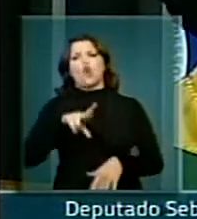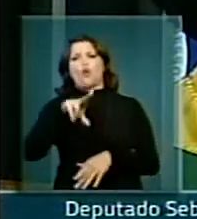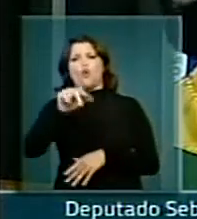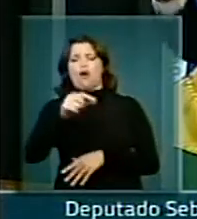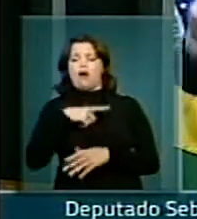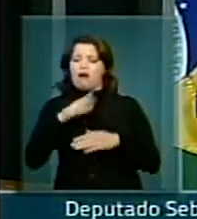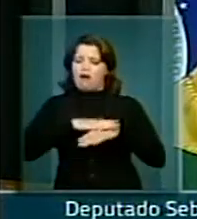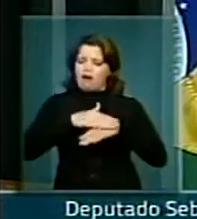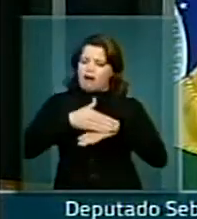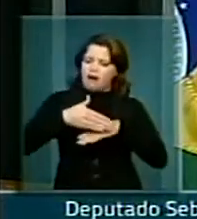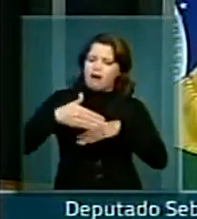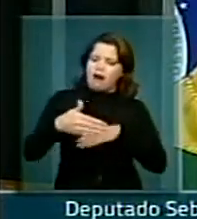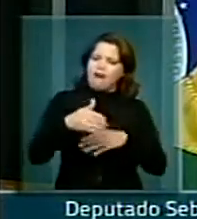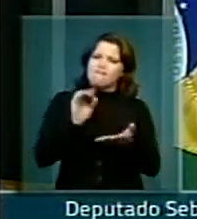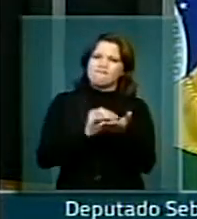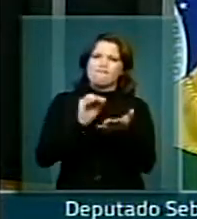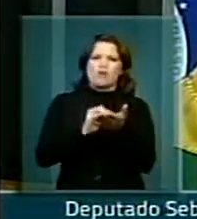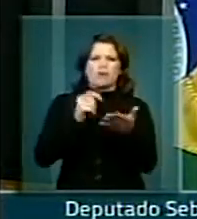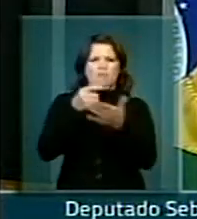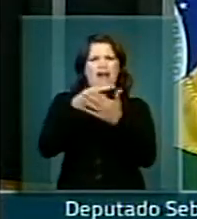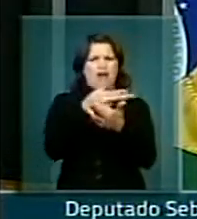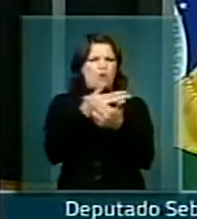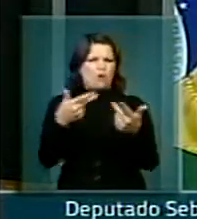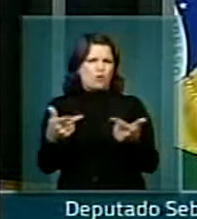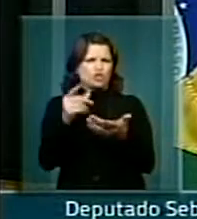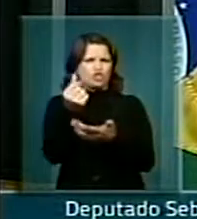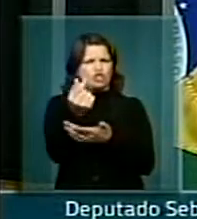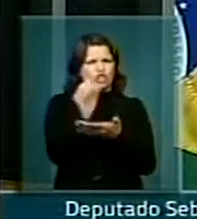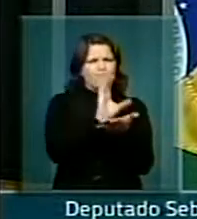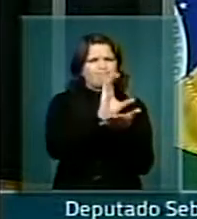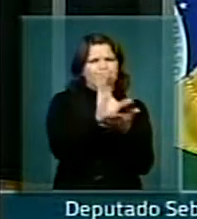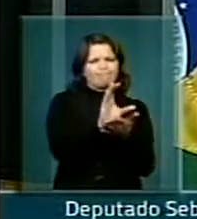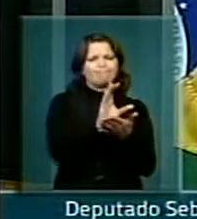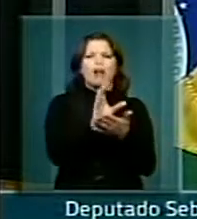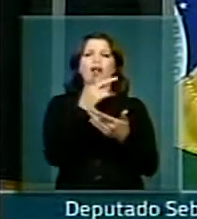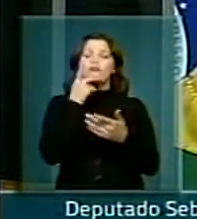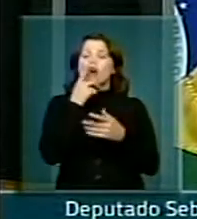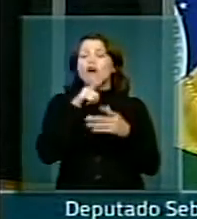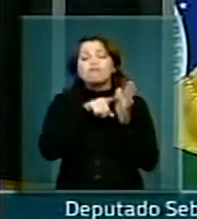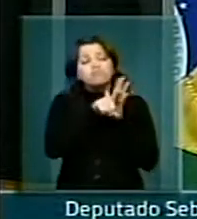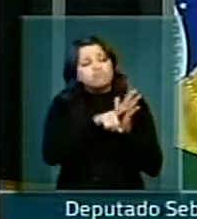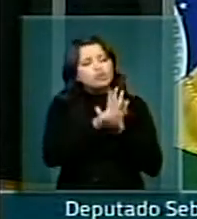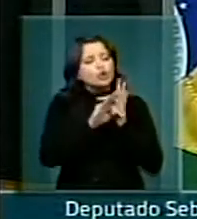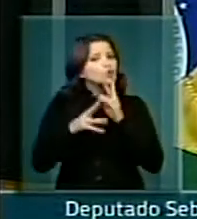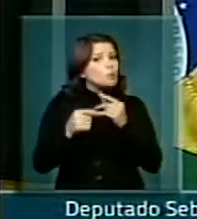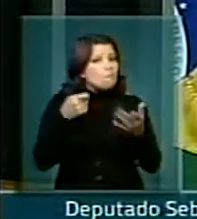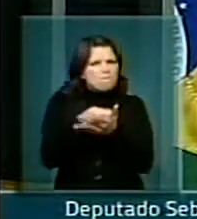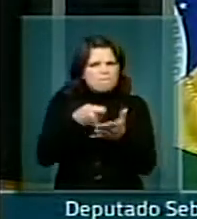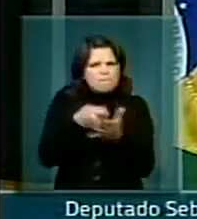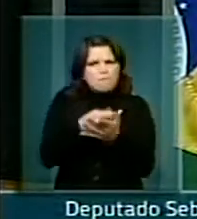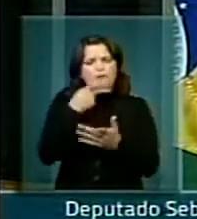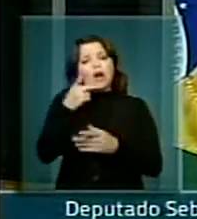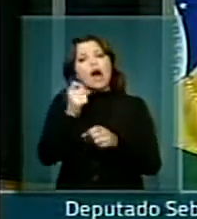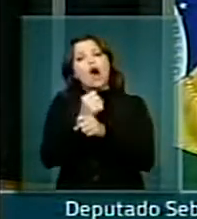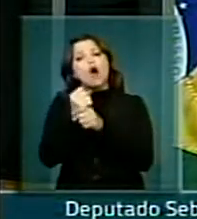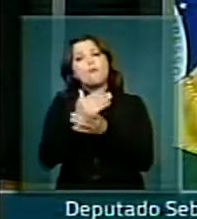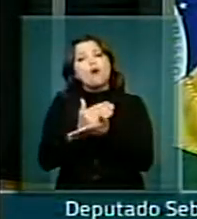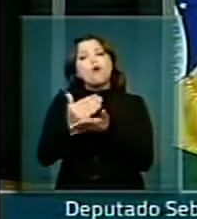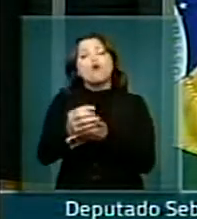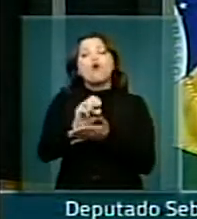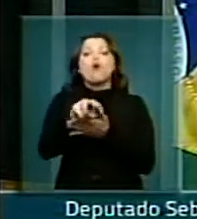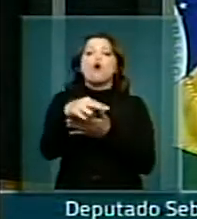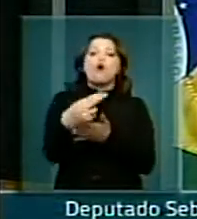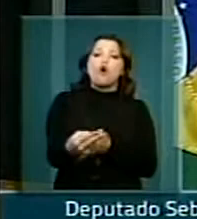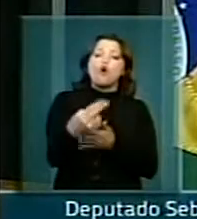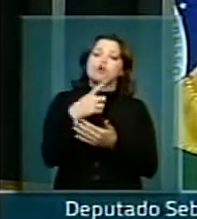que prorrogaram os restos a pagar, é só examinar se tem algum deputado Marçal Filho que exija que a obra tenha iniciada ou